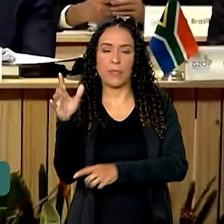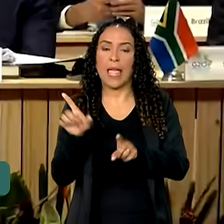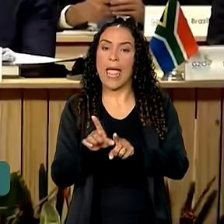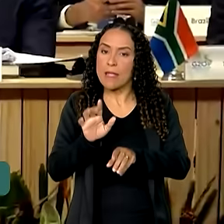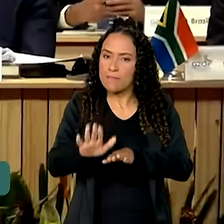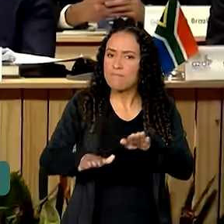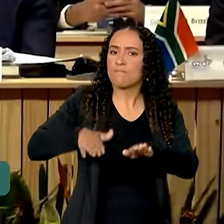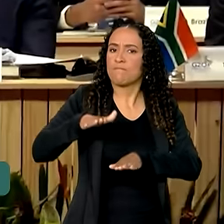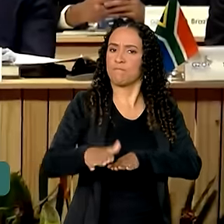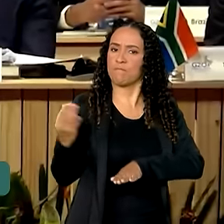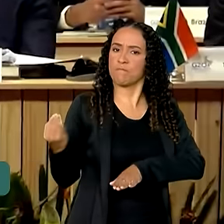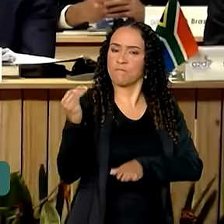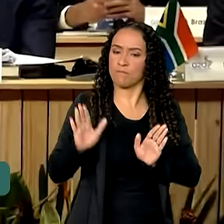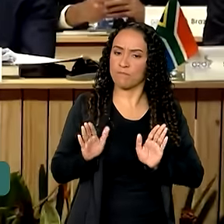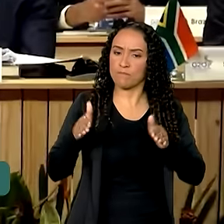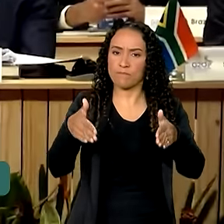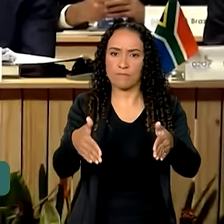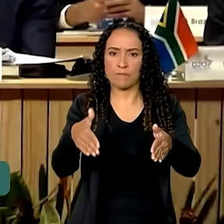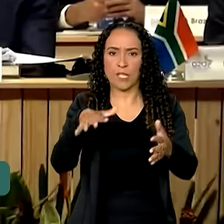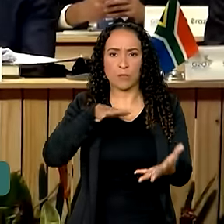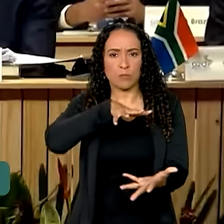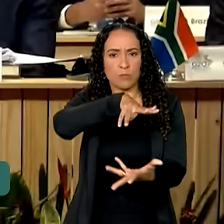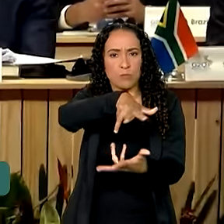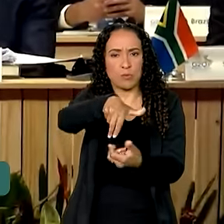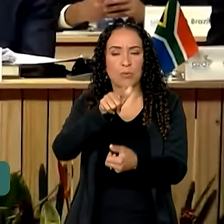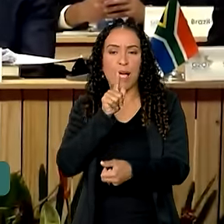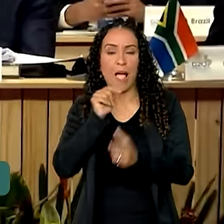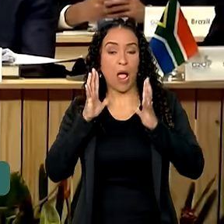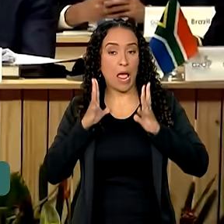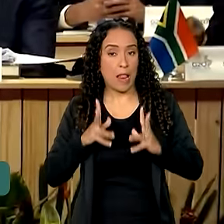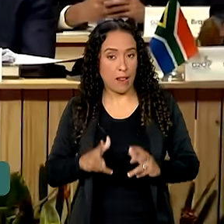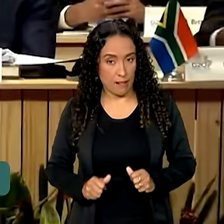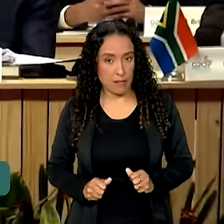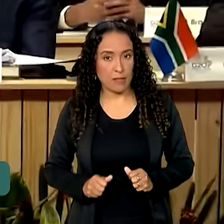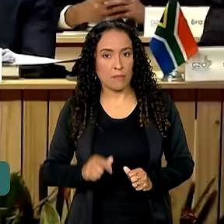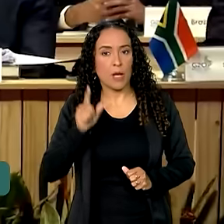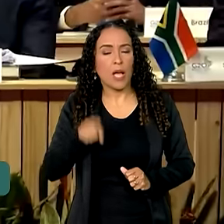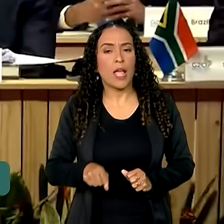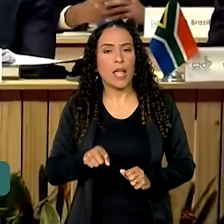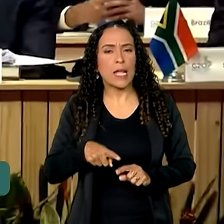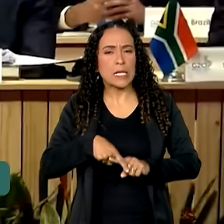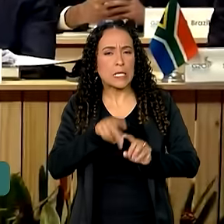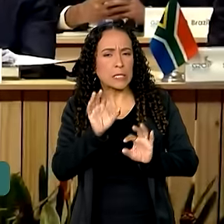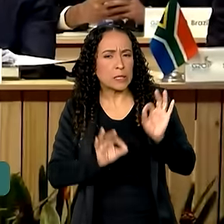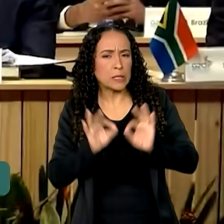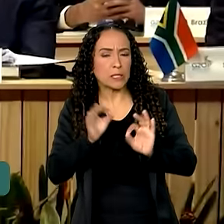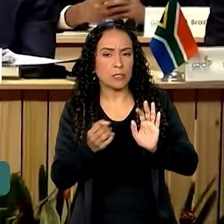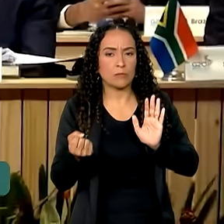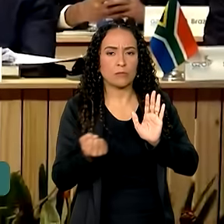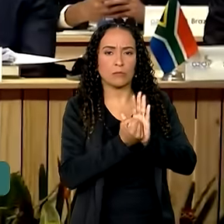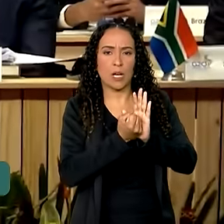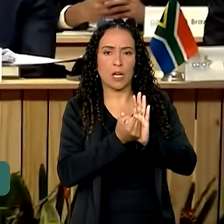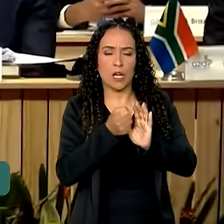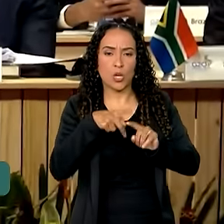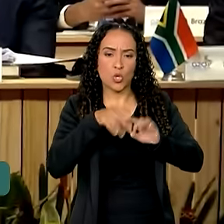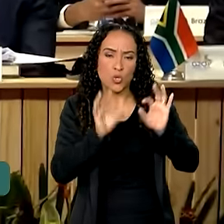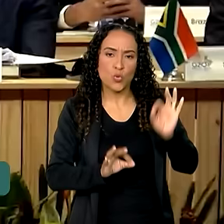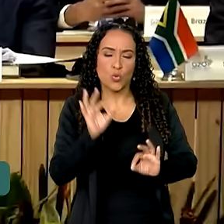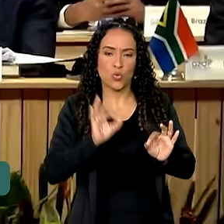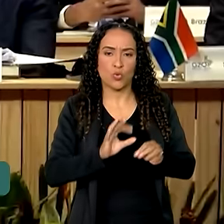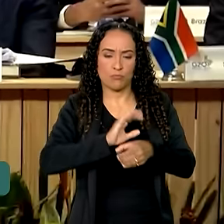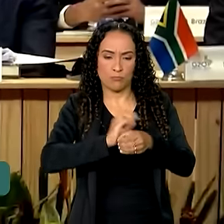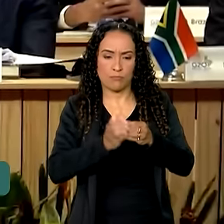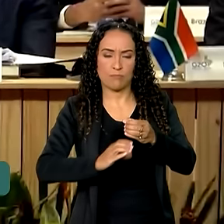importante em direção à universalização da água potável foi a revisão do marco de regulamento do saneamento,